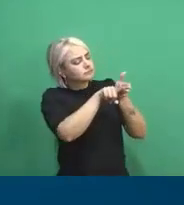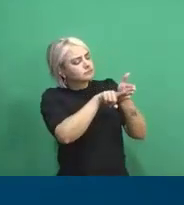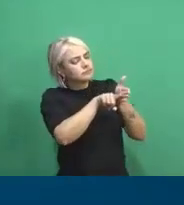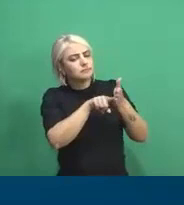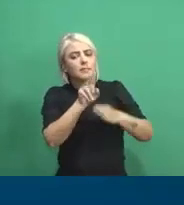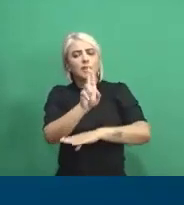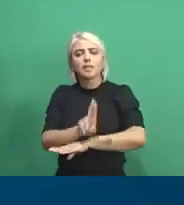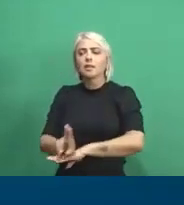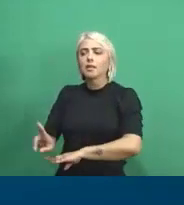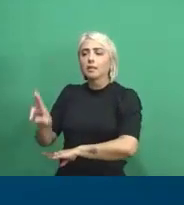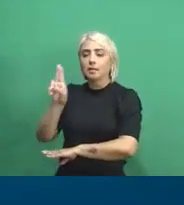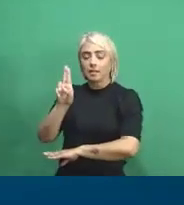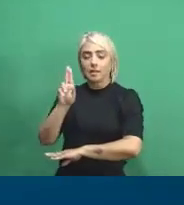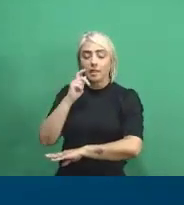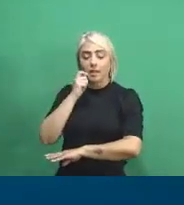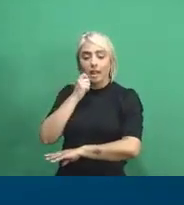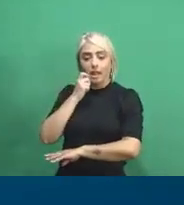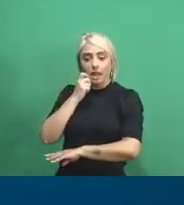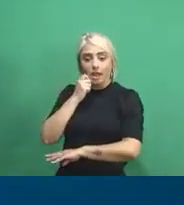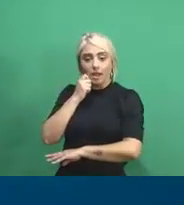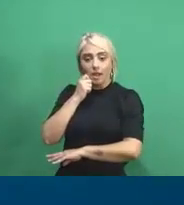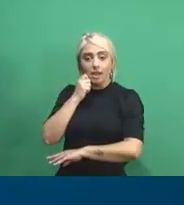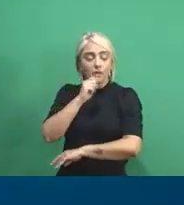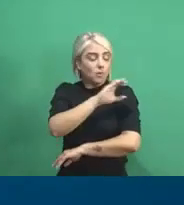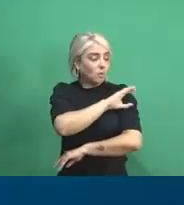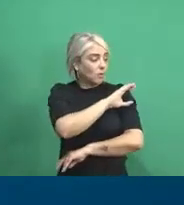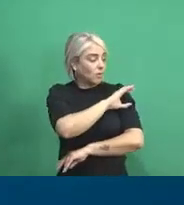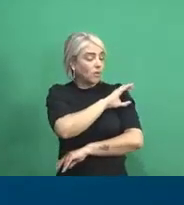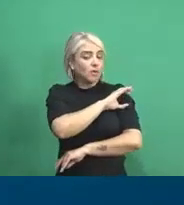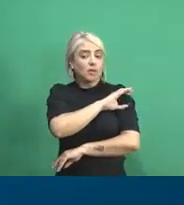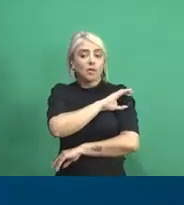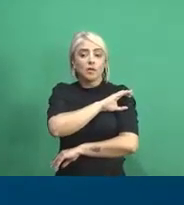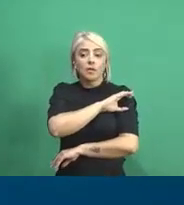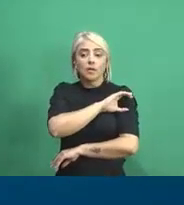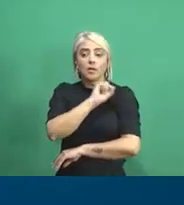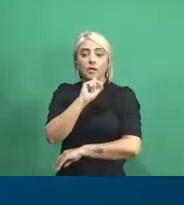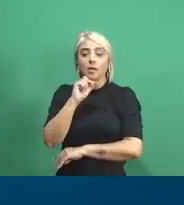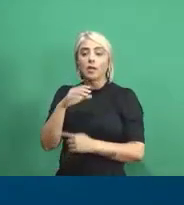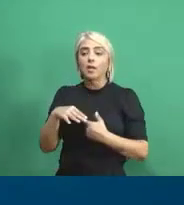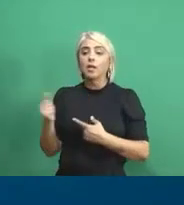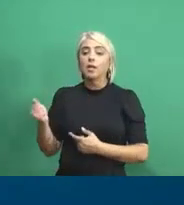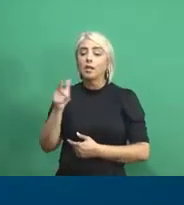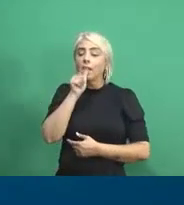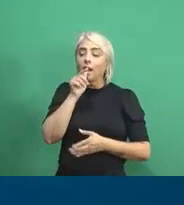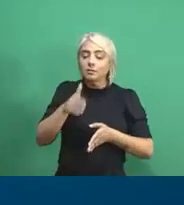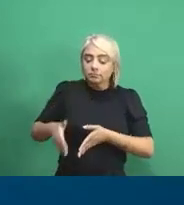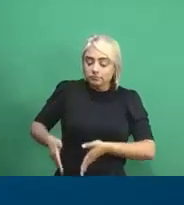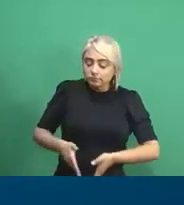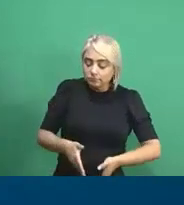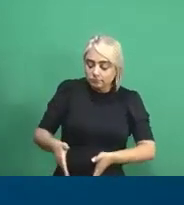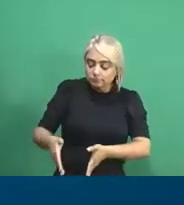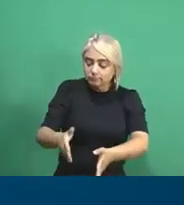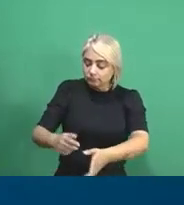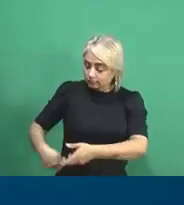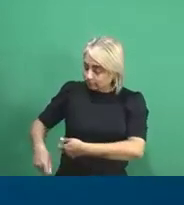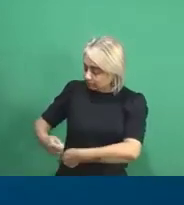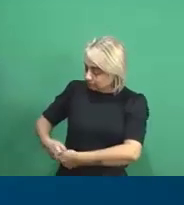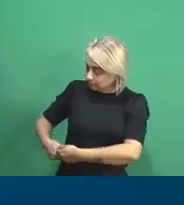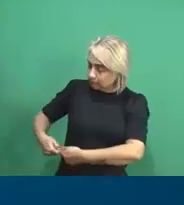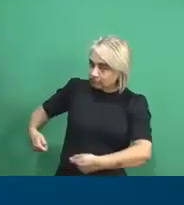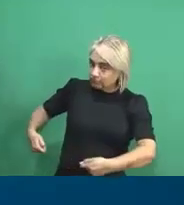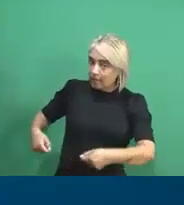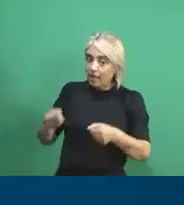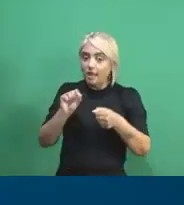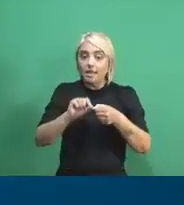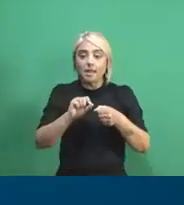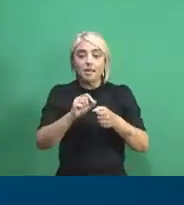Universidade Federal de Alagoas e coordenador da Expedição Rio-São Francisco, que foi realizada esse